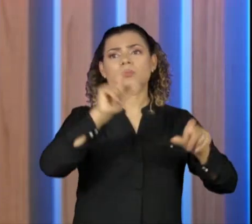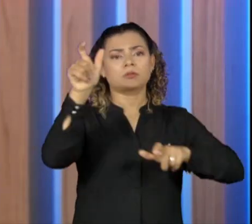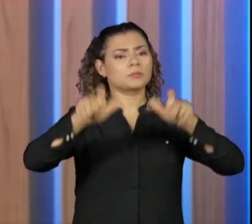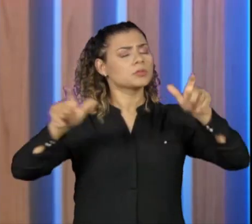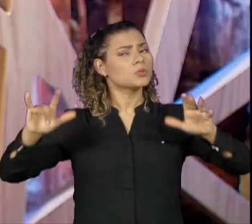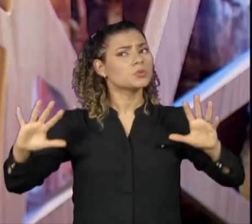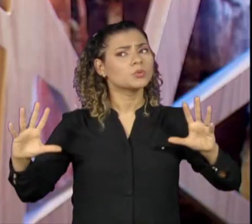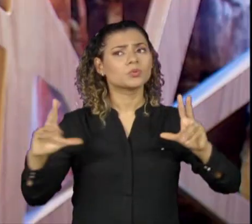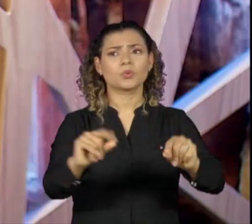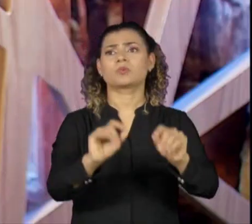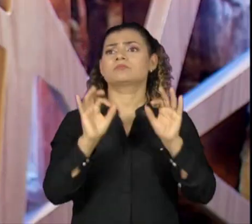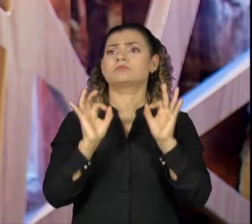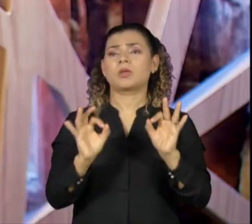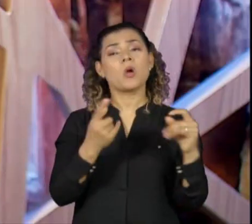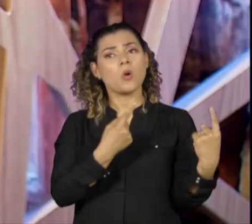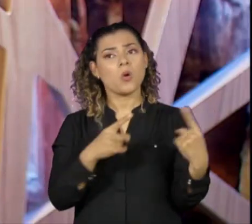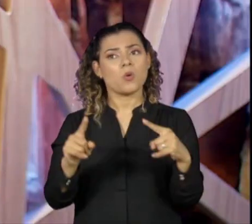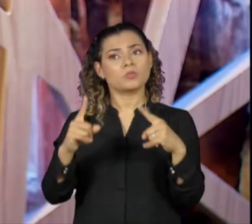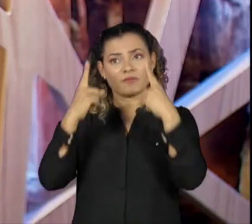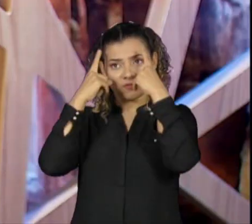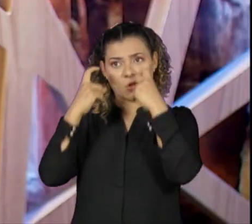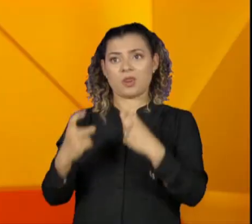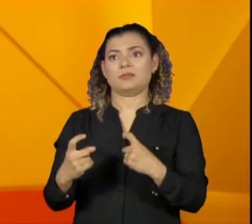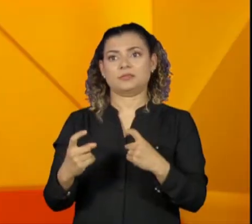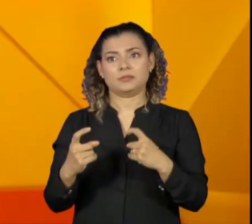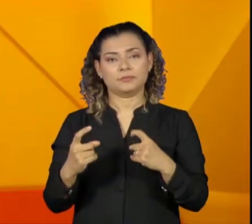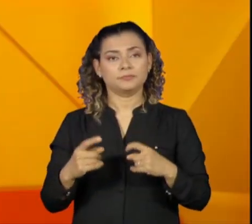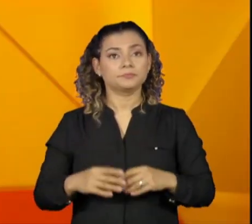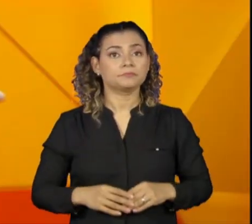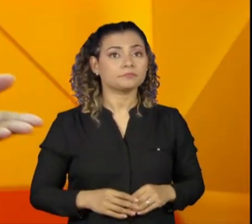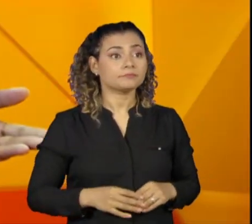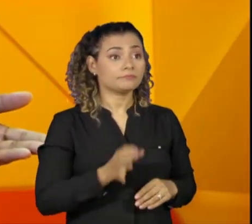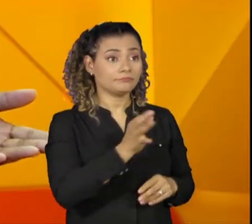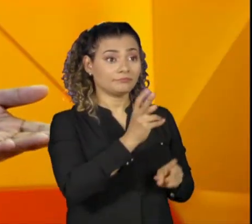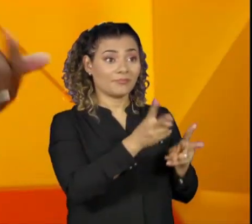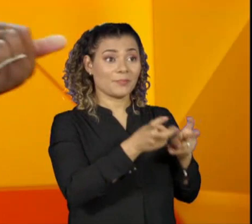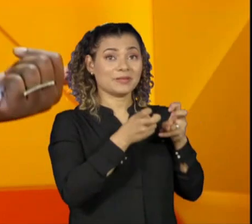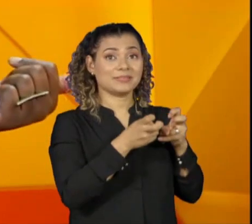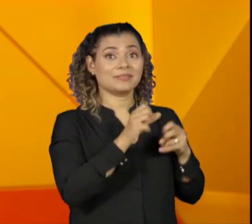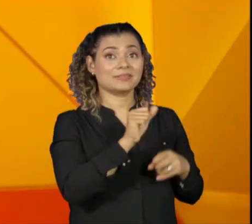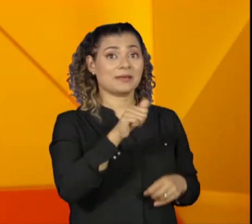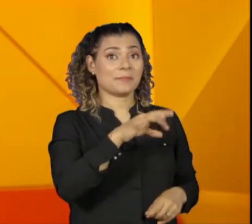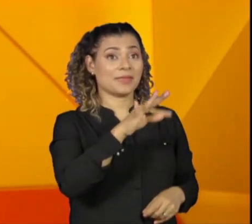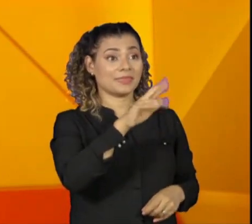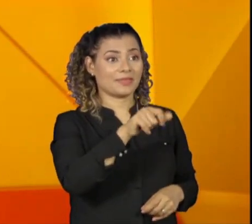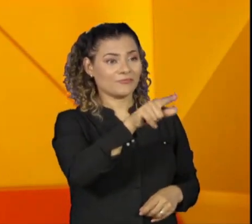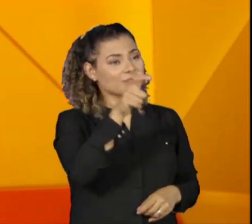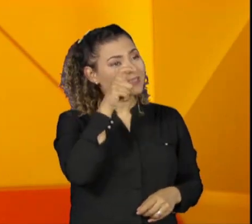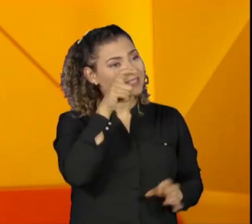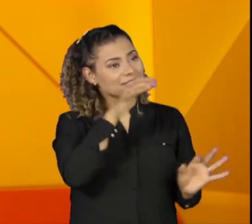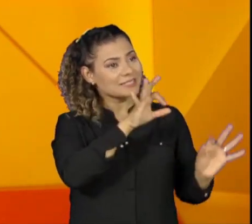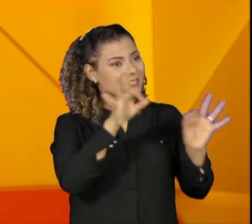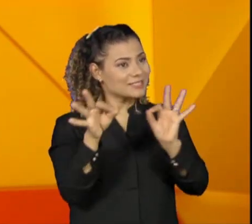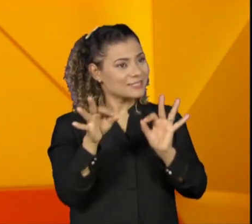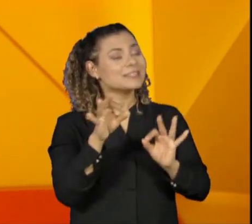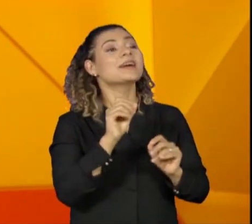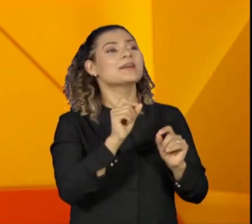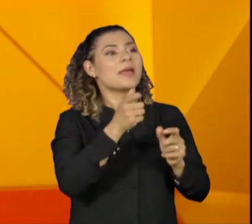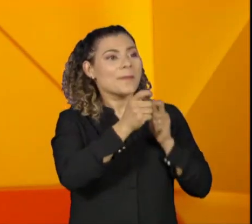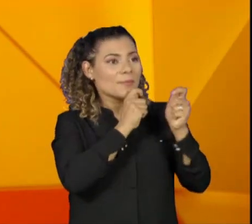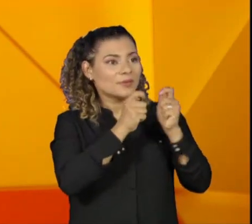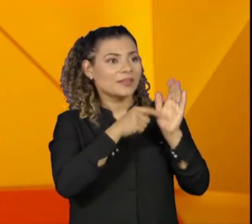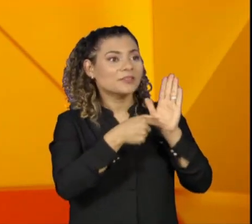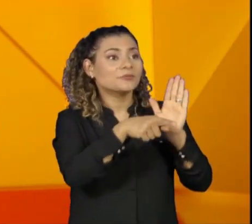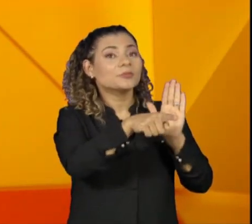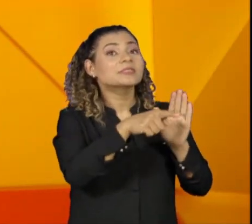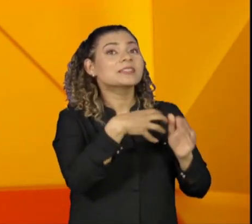contra a violência de gênero. Samanta, eu percebi que ali, enquanto você assistia a UVT, a reportagem,